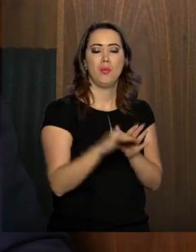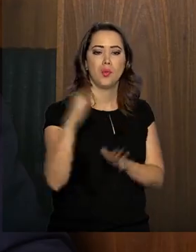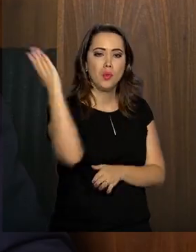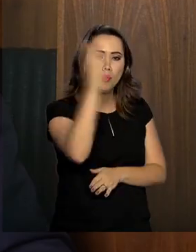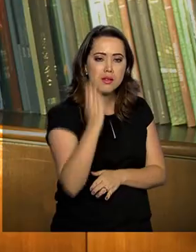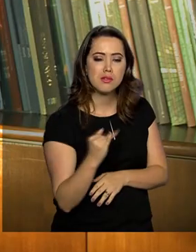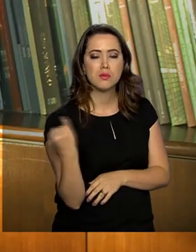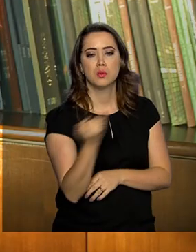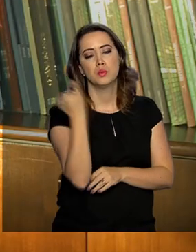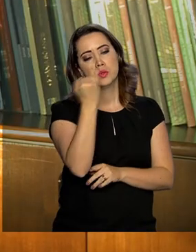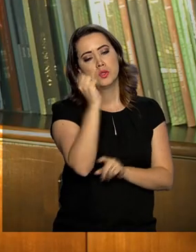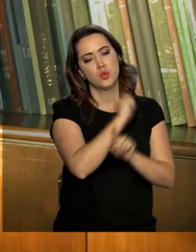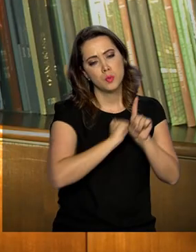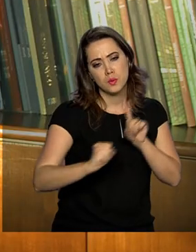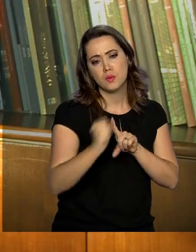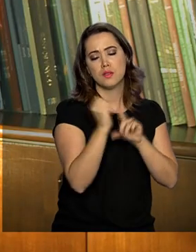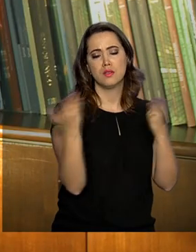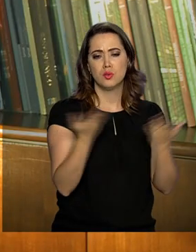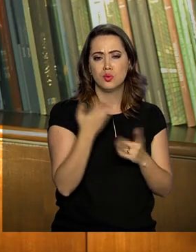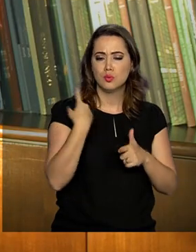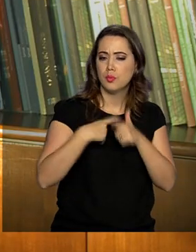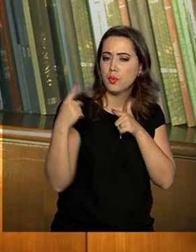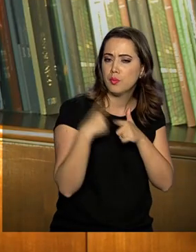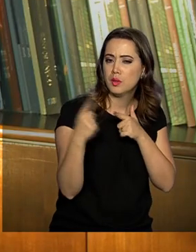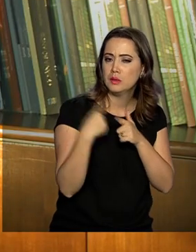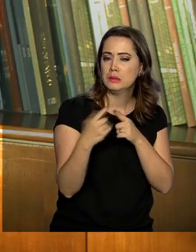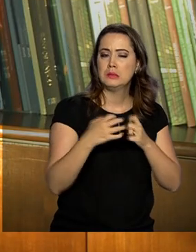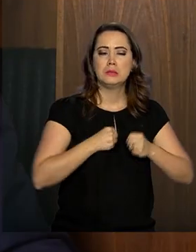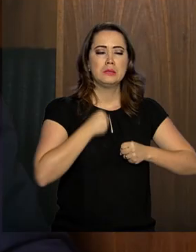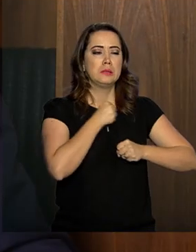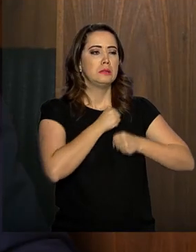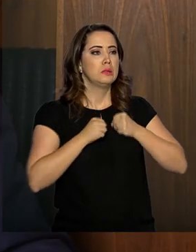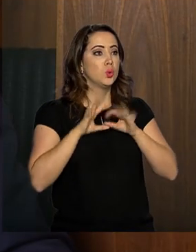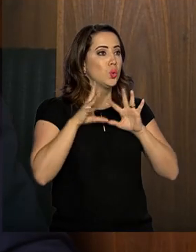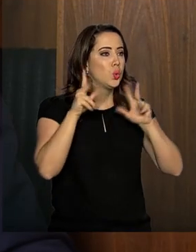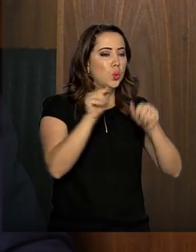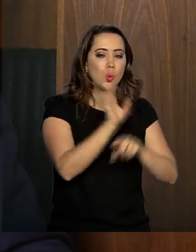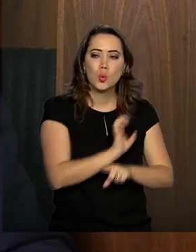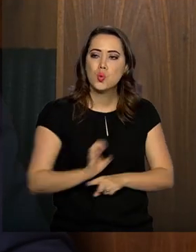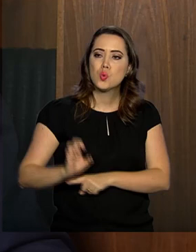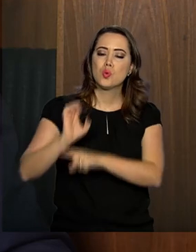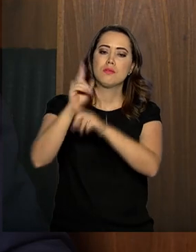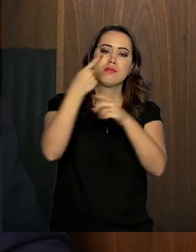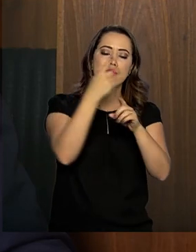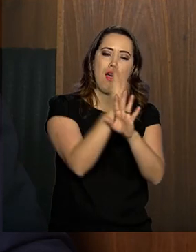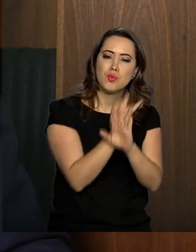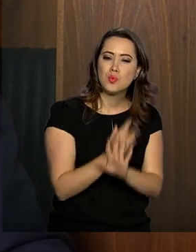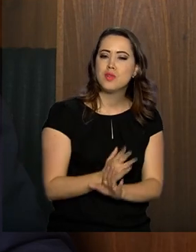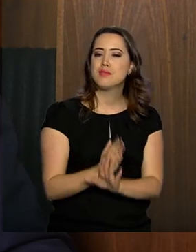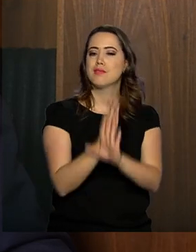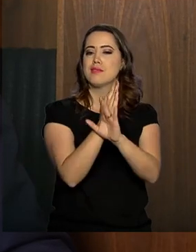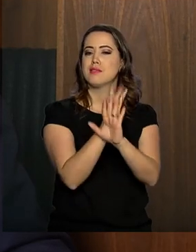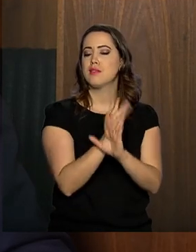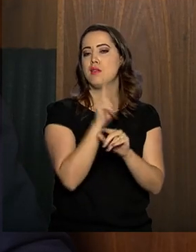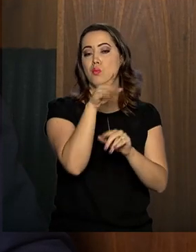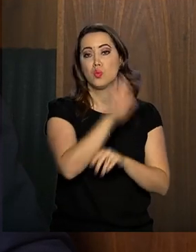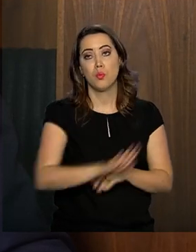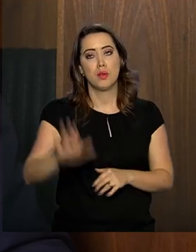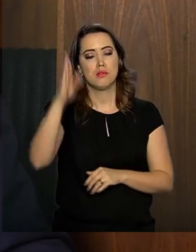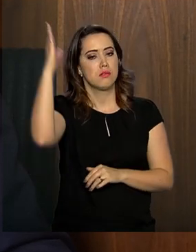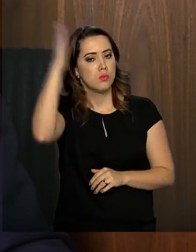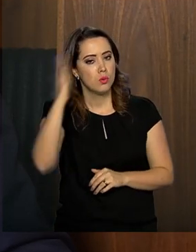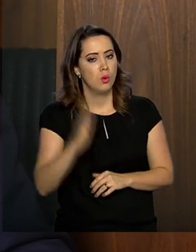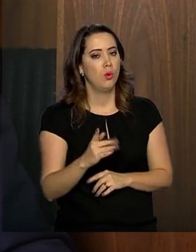da sociedade. É um problema que hoje aflinge a todos os estados brasileiros, a todos os municípios brasileiros e ao país como um todo.